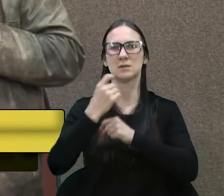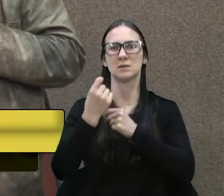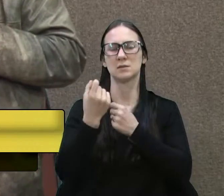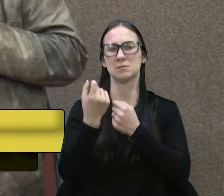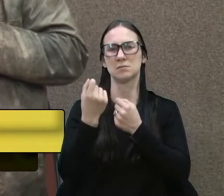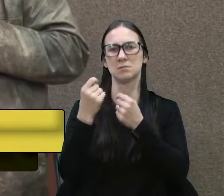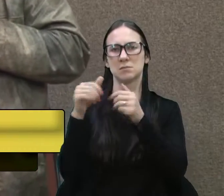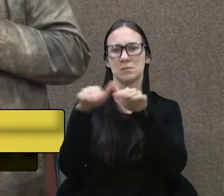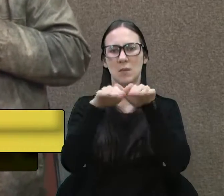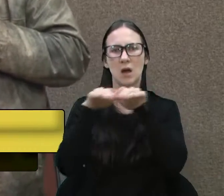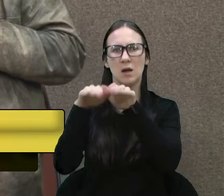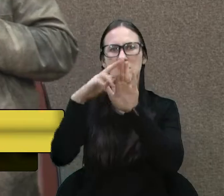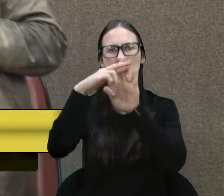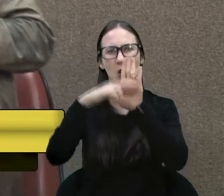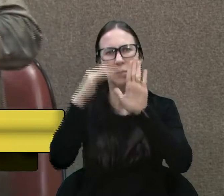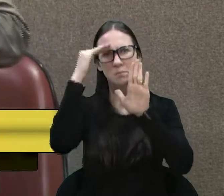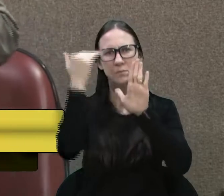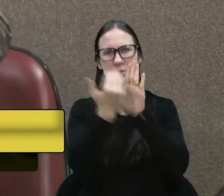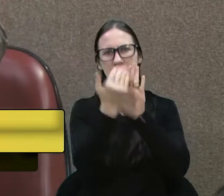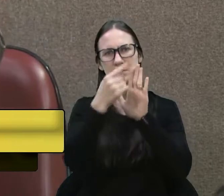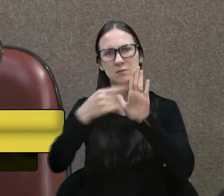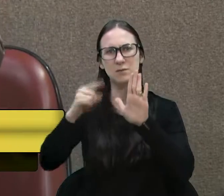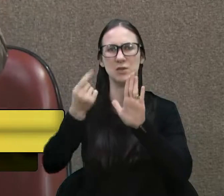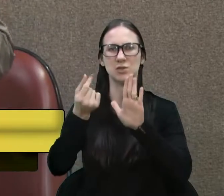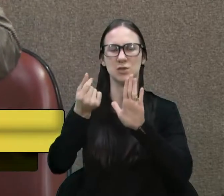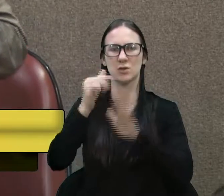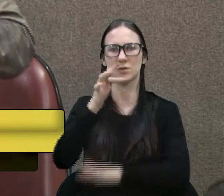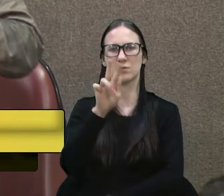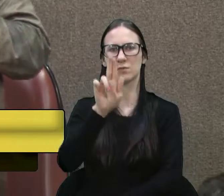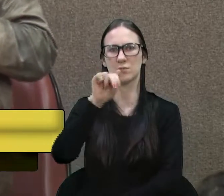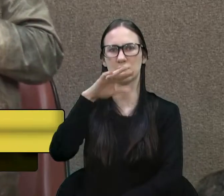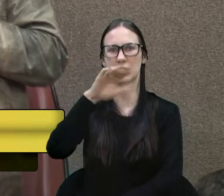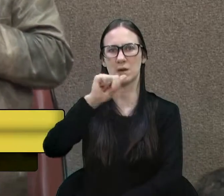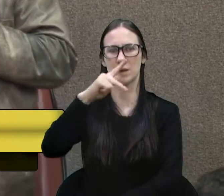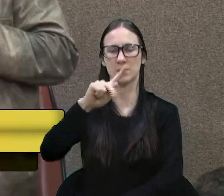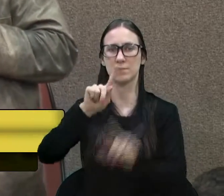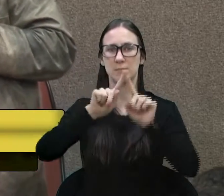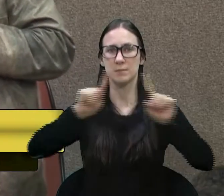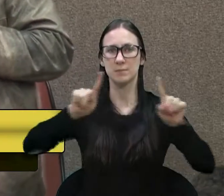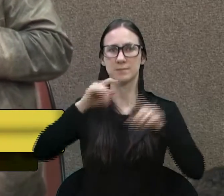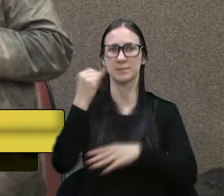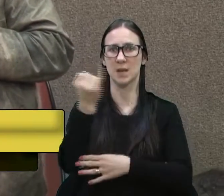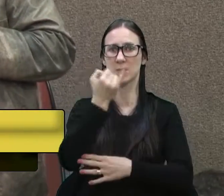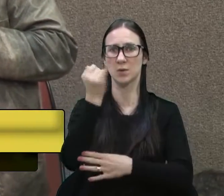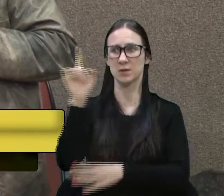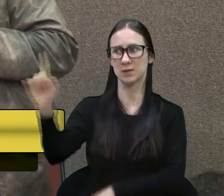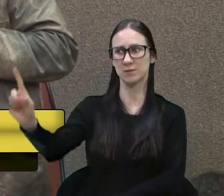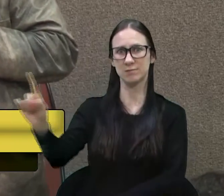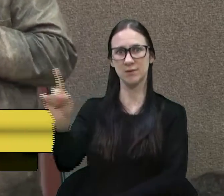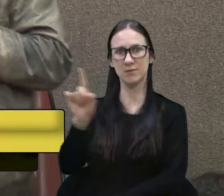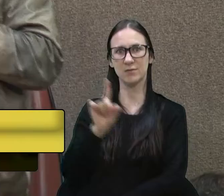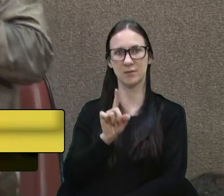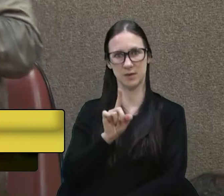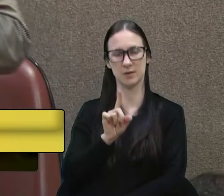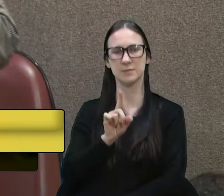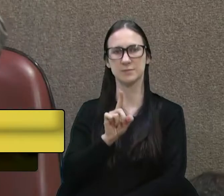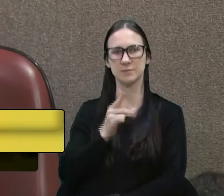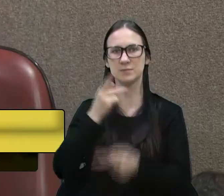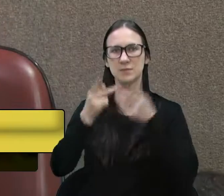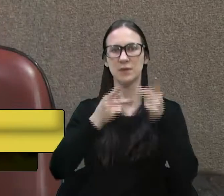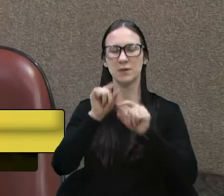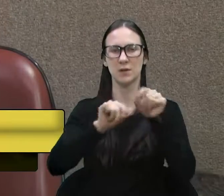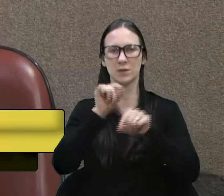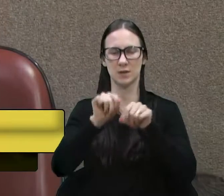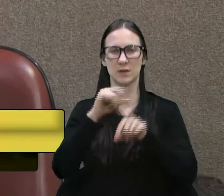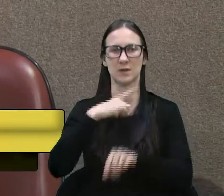Que bom. Agora, é importante que ele venha aqui para dizer que, do recurso do Funcap,